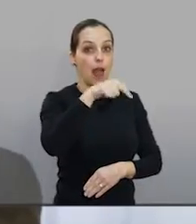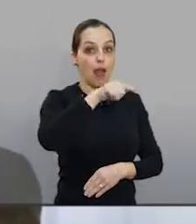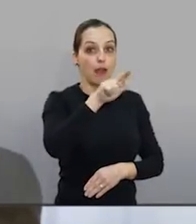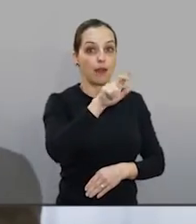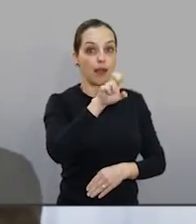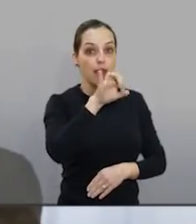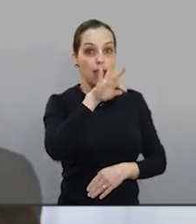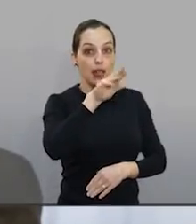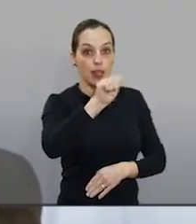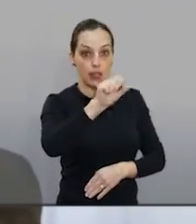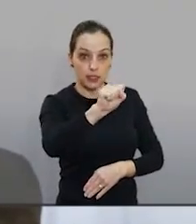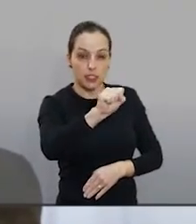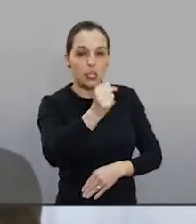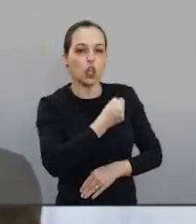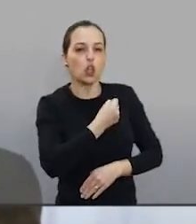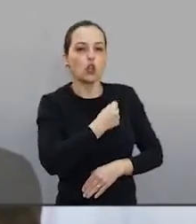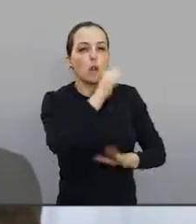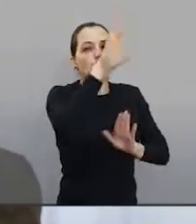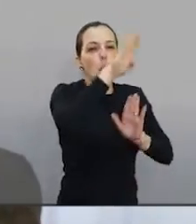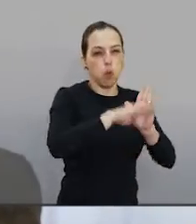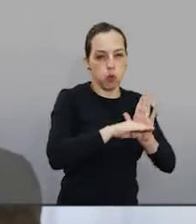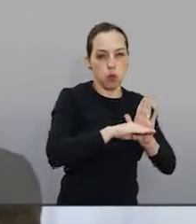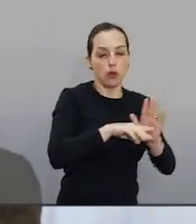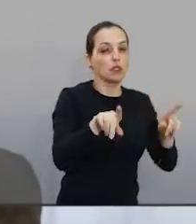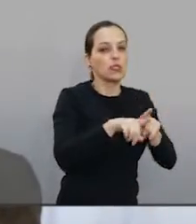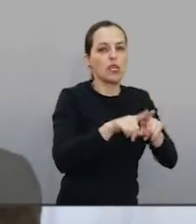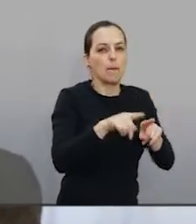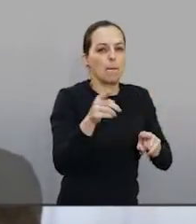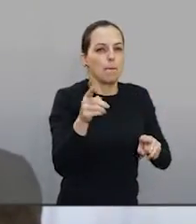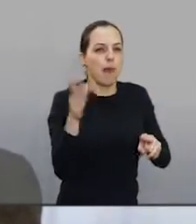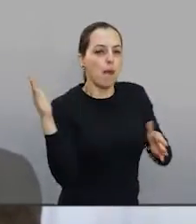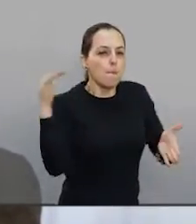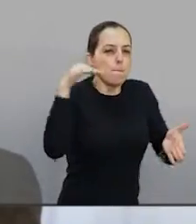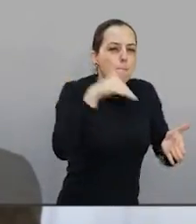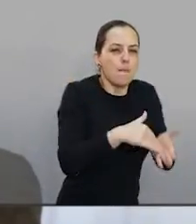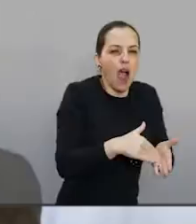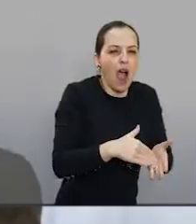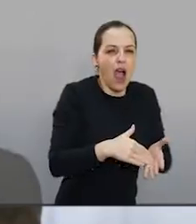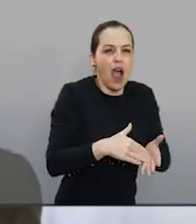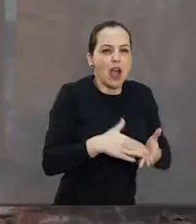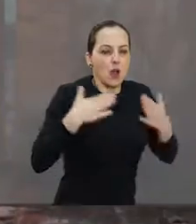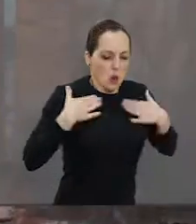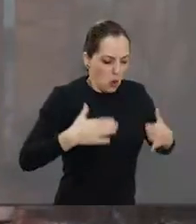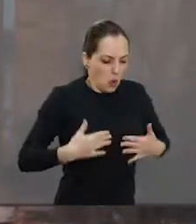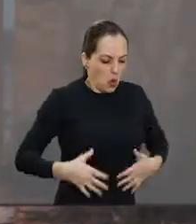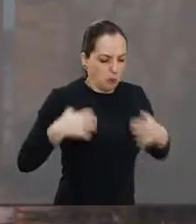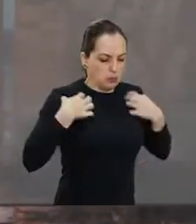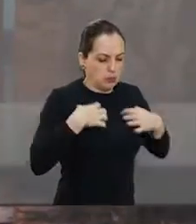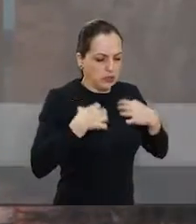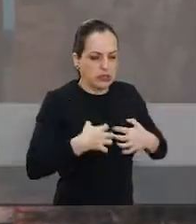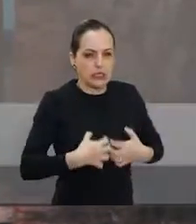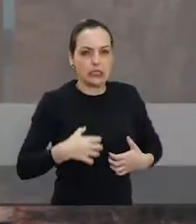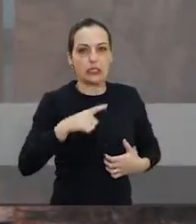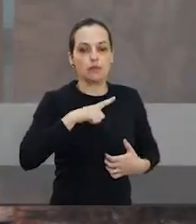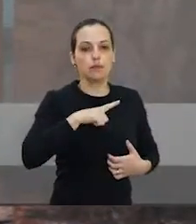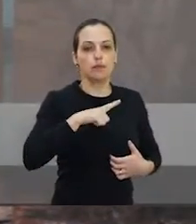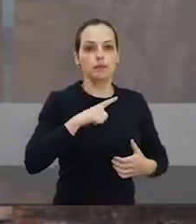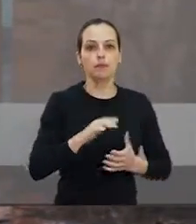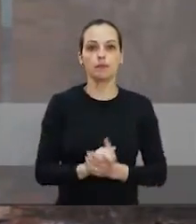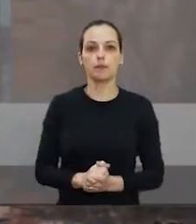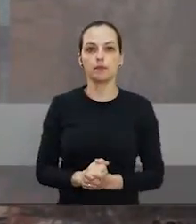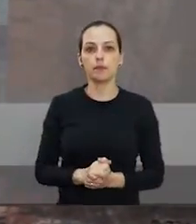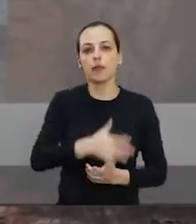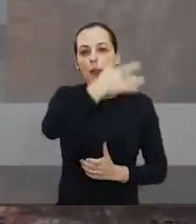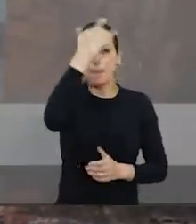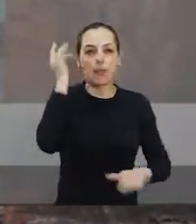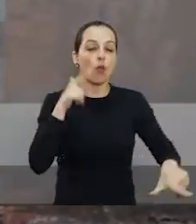Abaixou as plaquetas. Até hoje eu tenho coceira no corpo. Nossa, assim, eu tenho uma coceira no corpo. O que tem preocupado as autoridades de